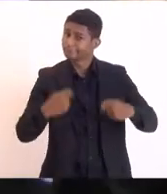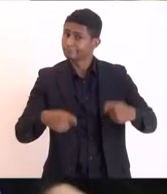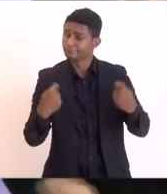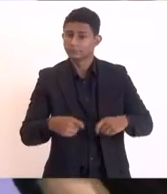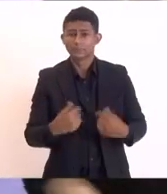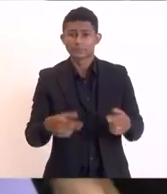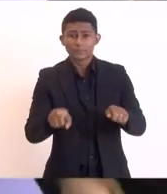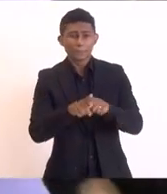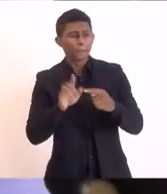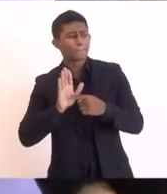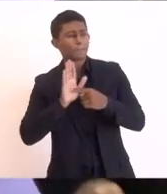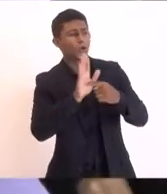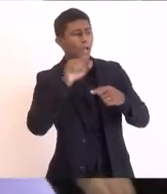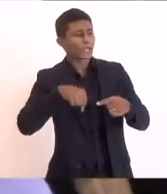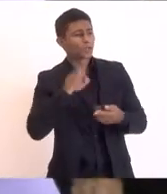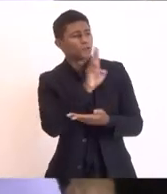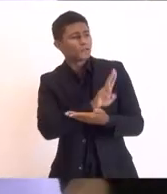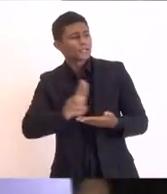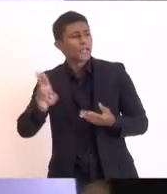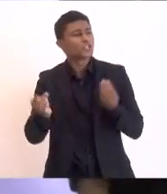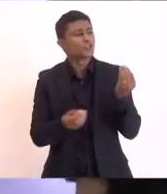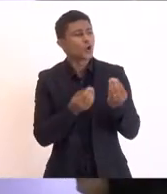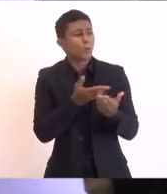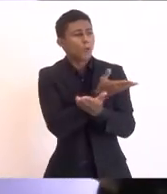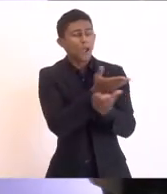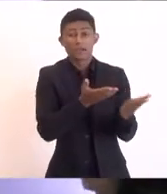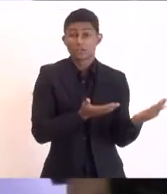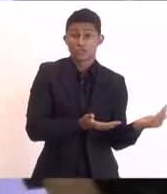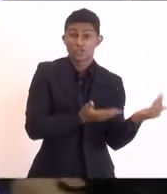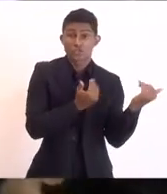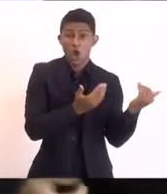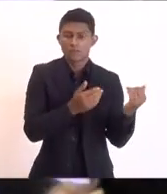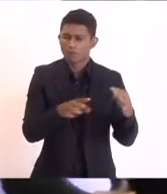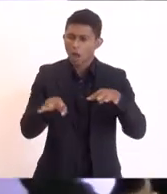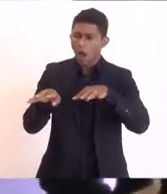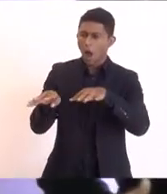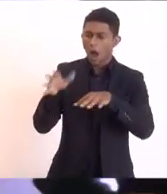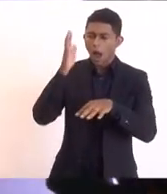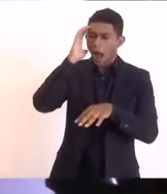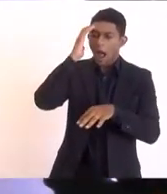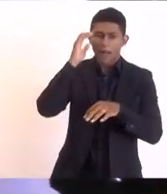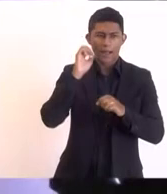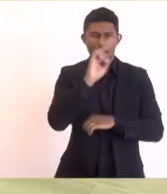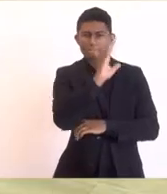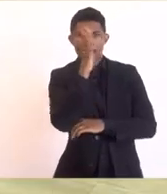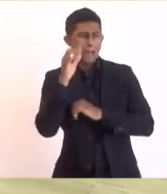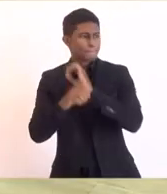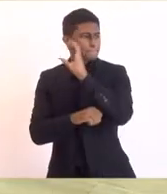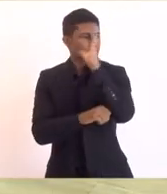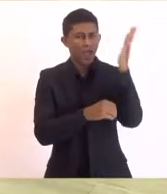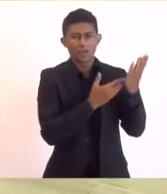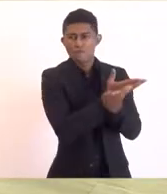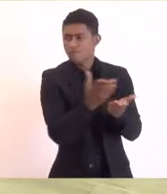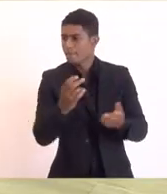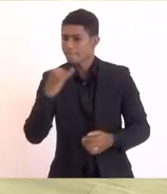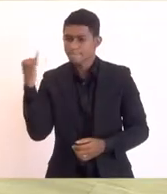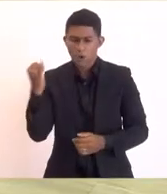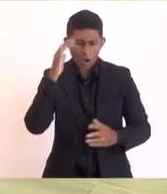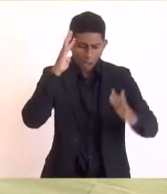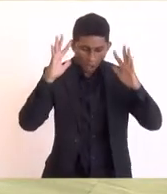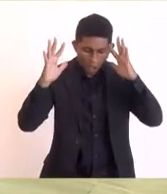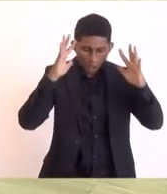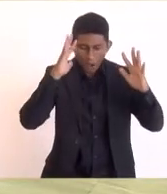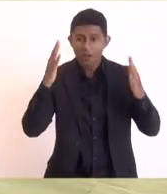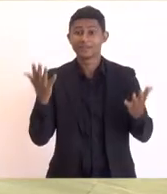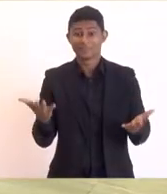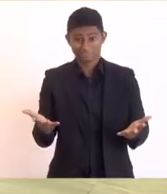universidade para os jovens que o jovem entenda a importância do meio ambiente que o jovem entenda o que o meio